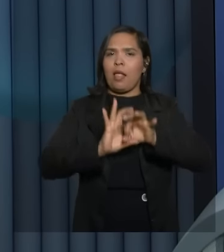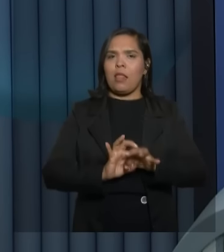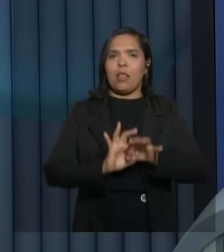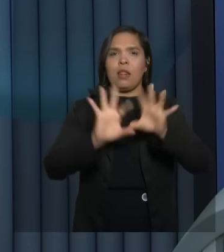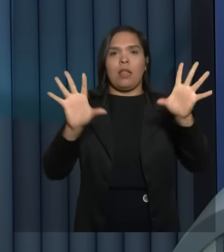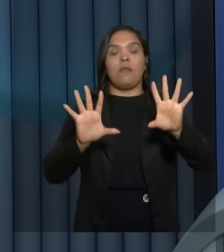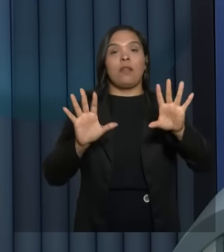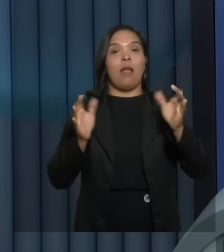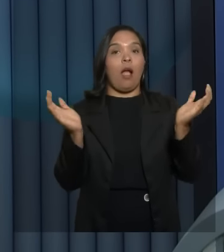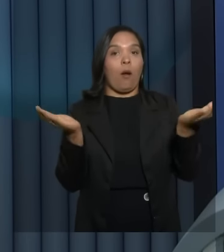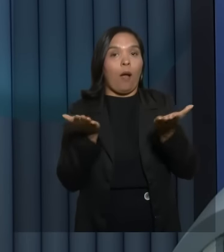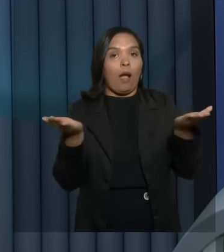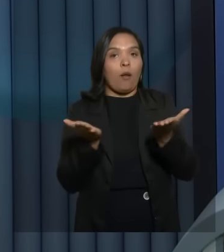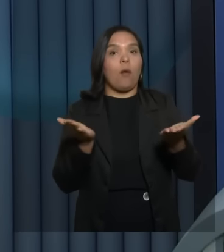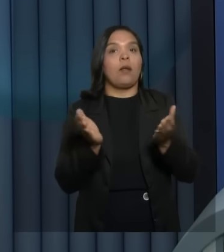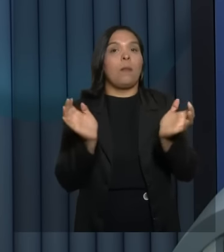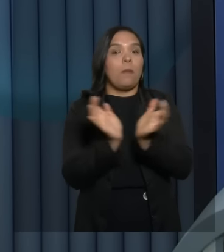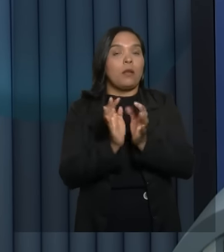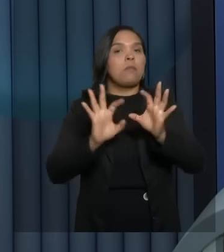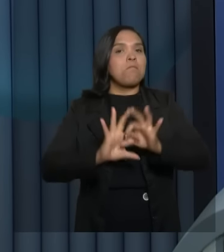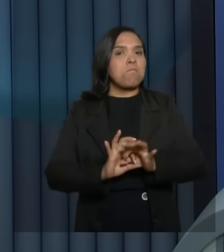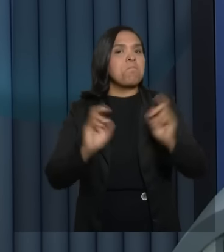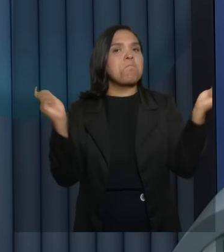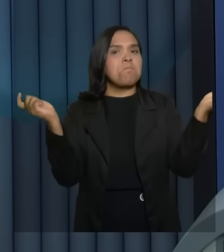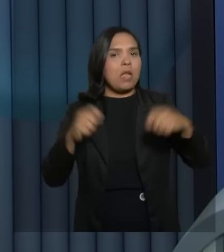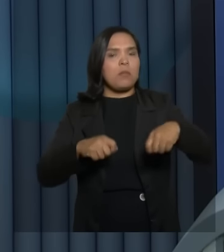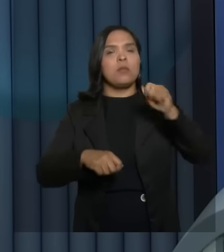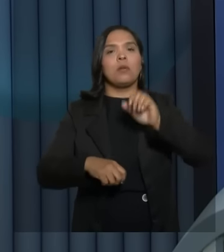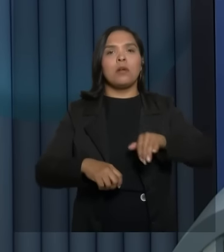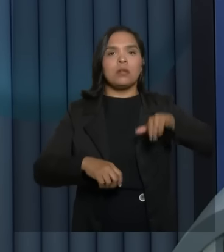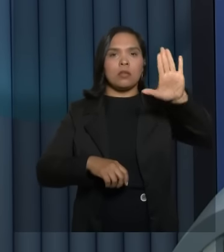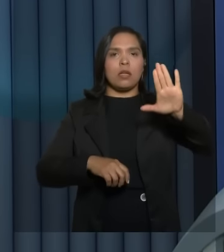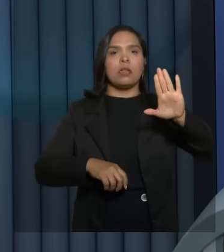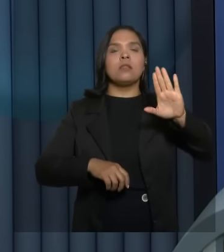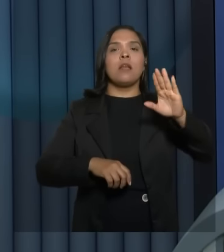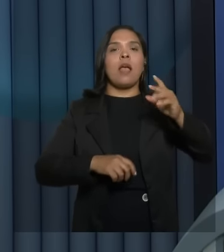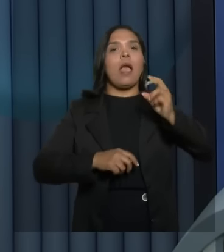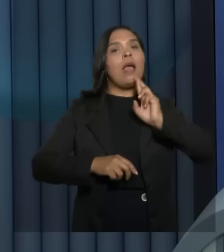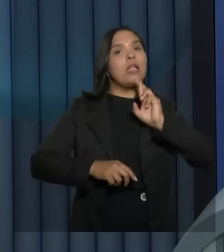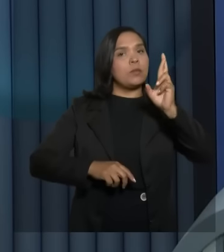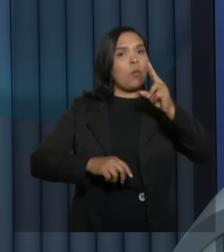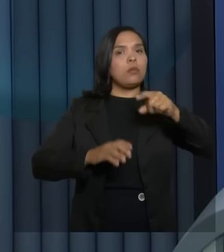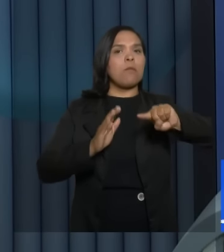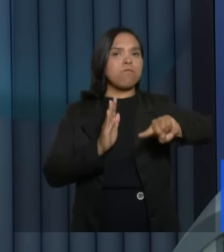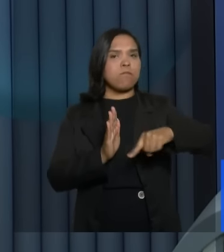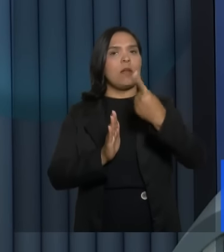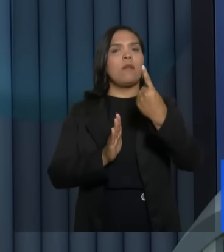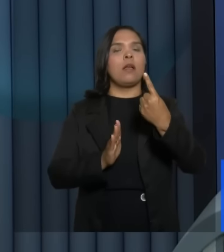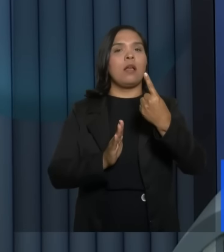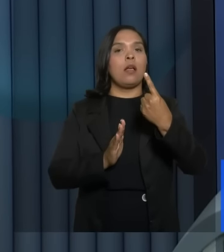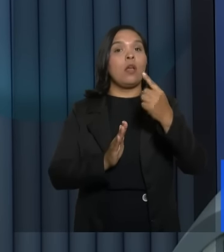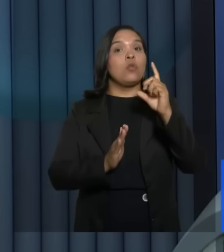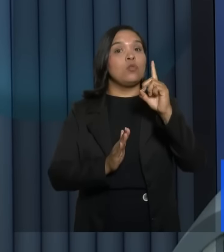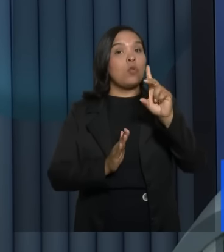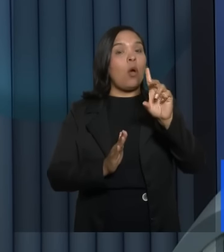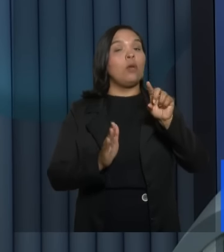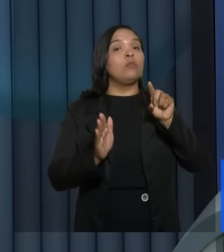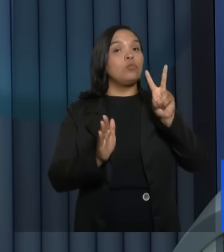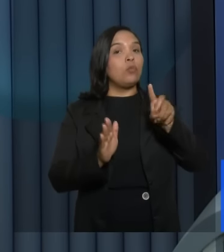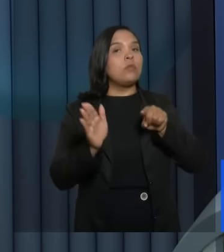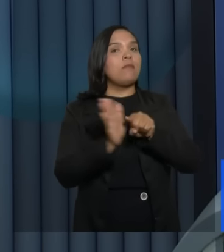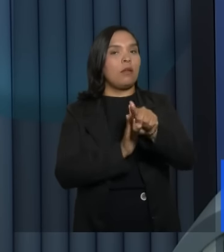nesse bloco as regras permitem que alguns candidatos respondam mais de uma vez. Mas no máximo, duas perguntas.